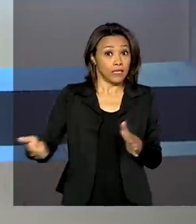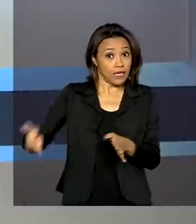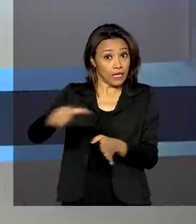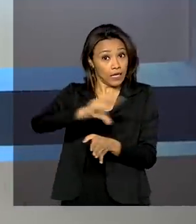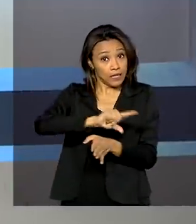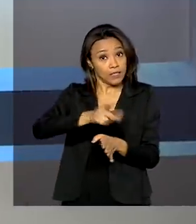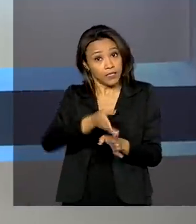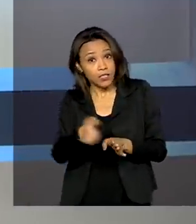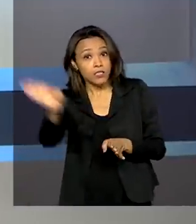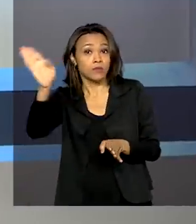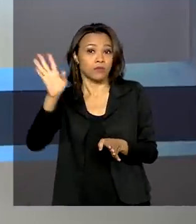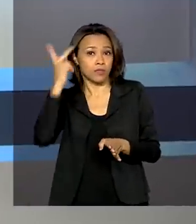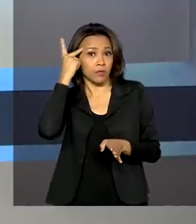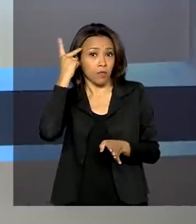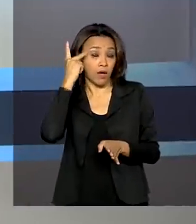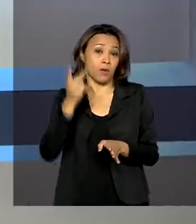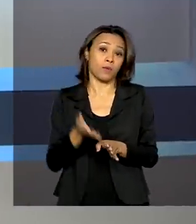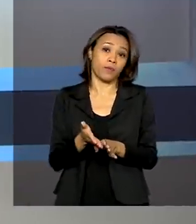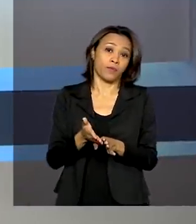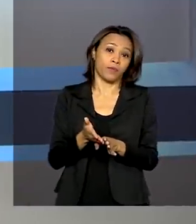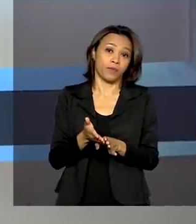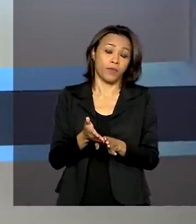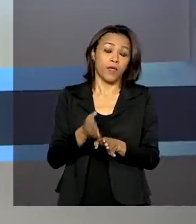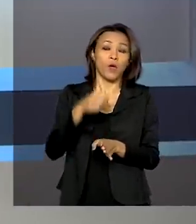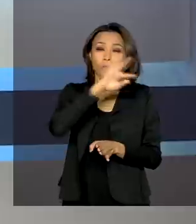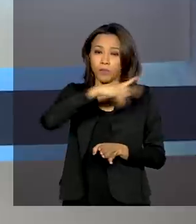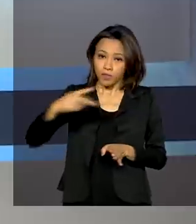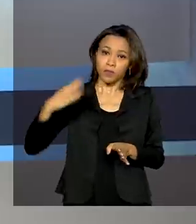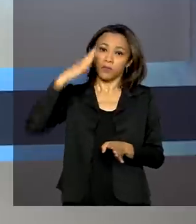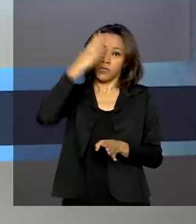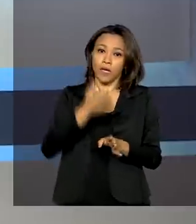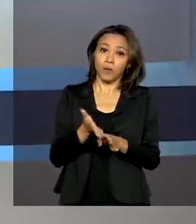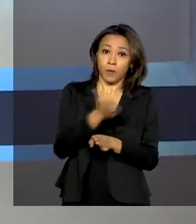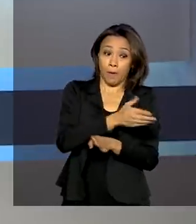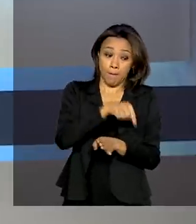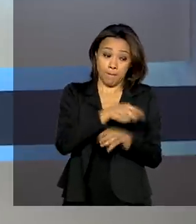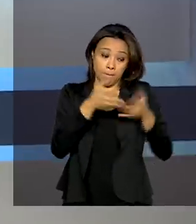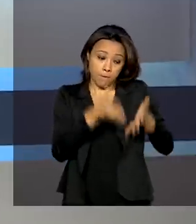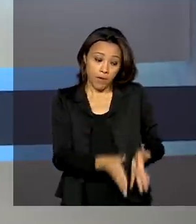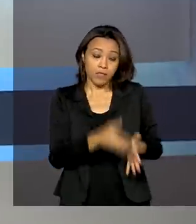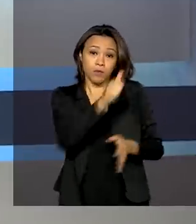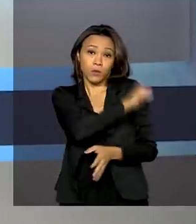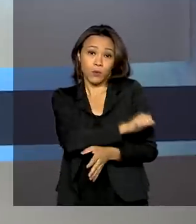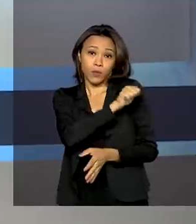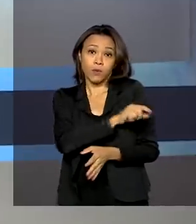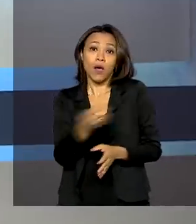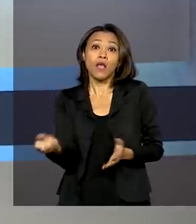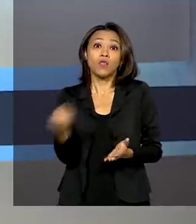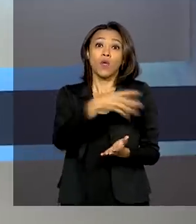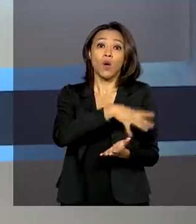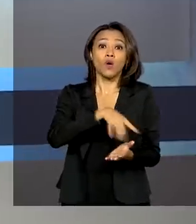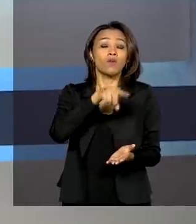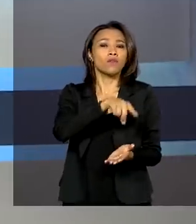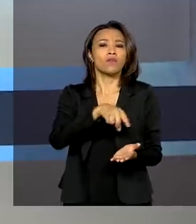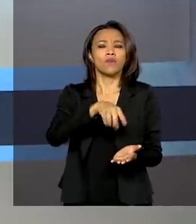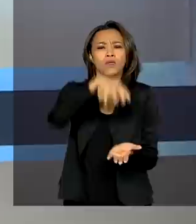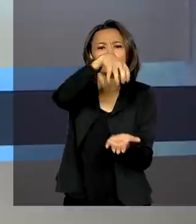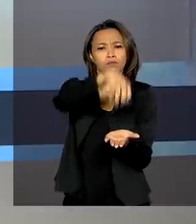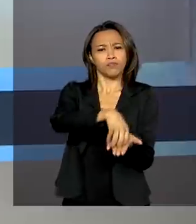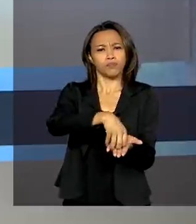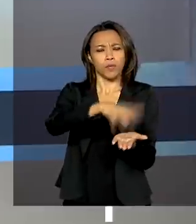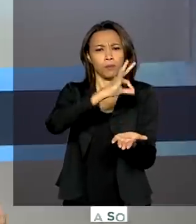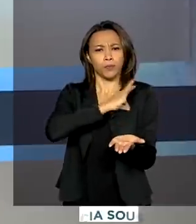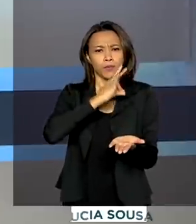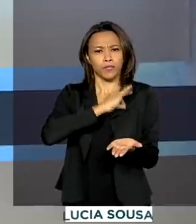São Paulo, o presidente Jair Bolsonaro participou no Rio de Janeiro da inauguração da nova superintendência da Polícia Rodoviária Federal.